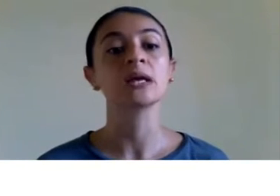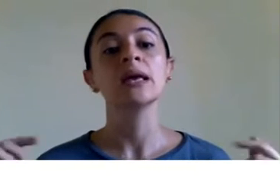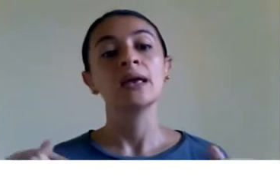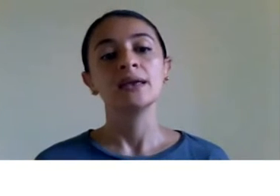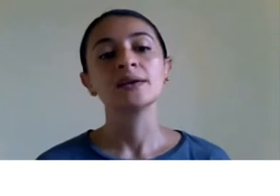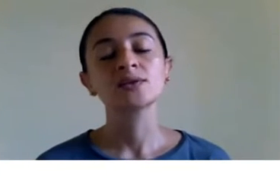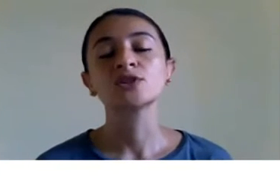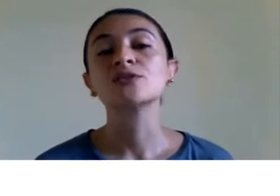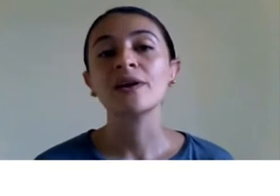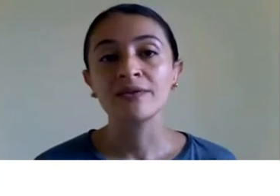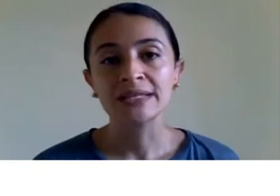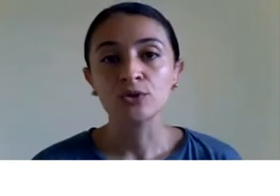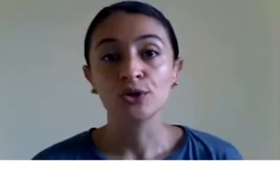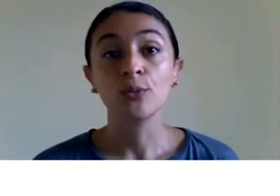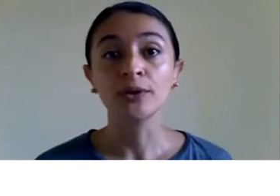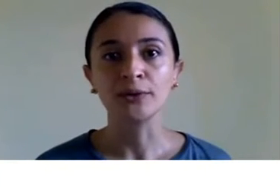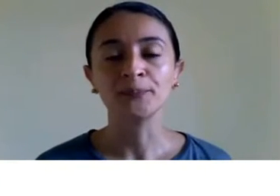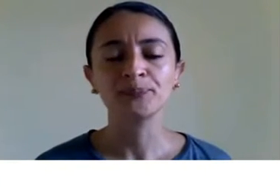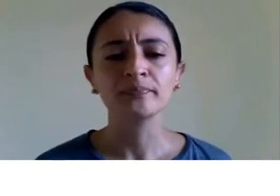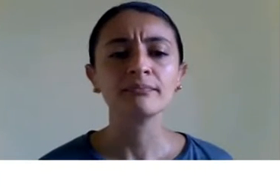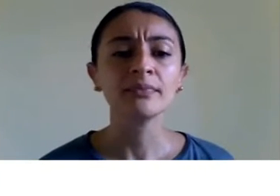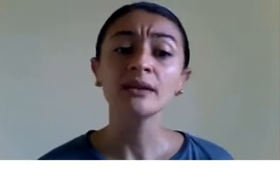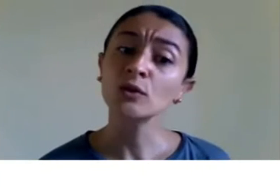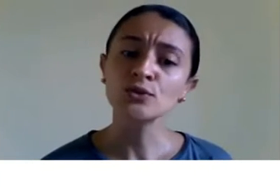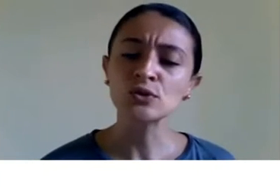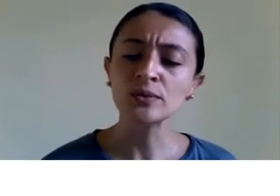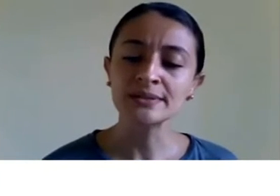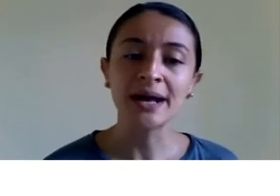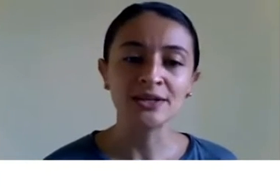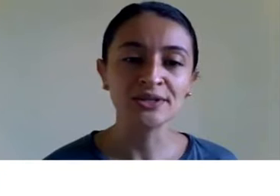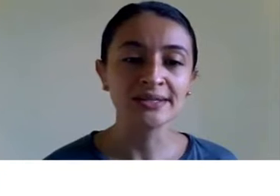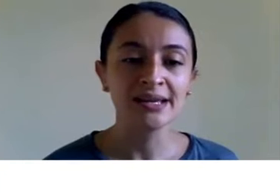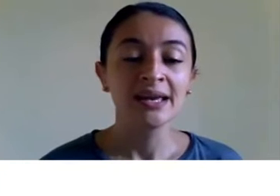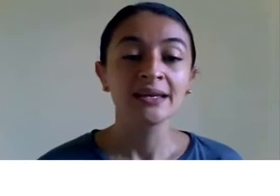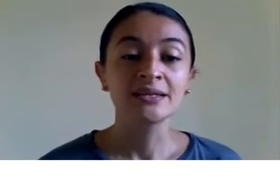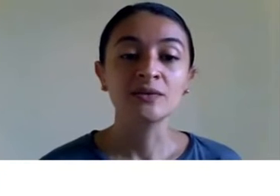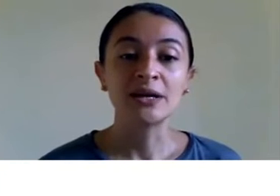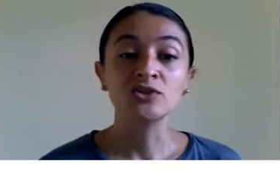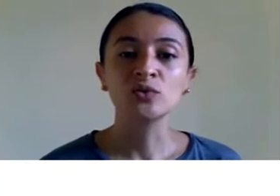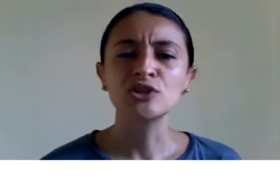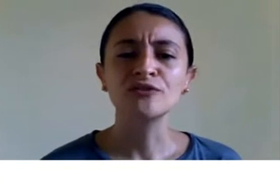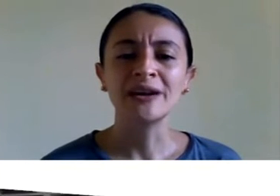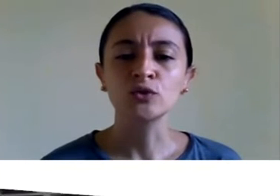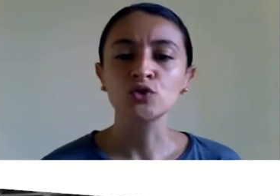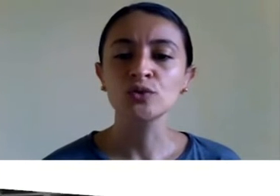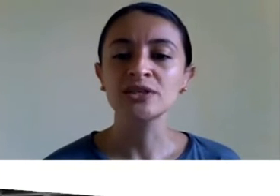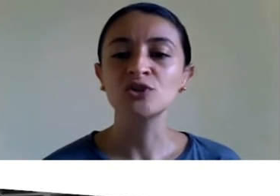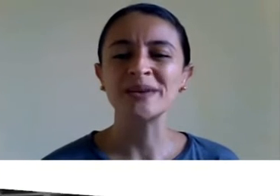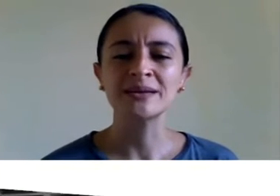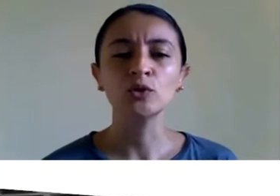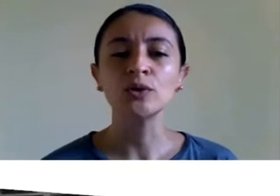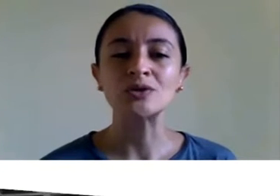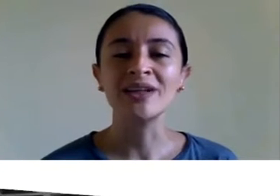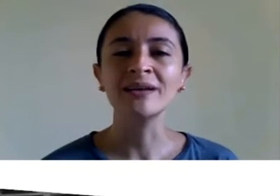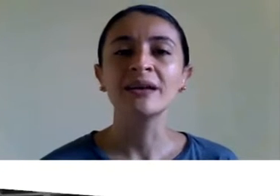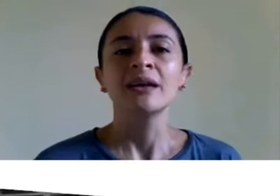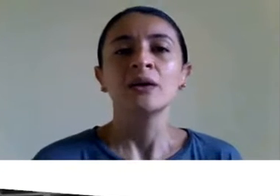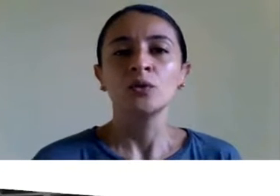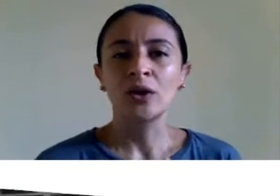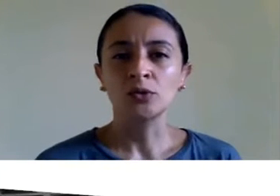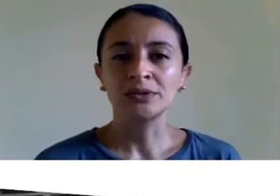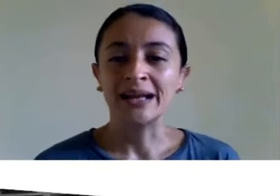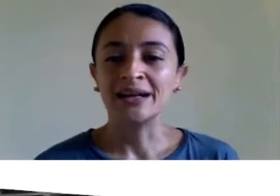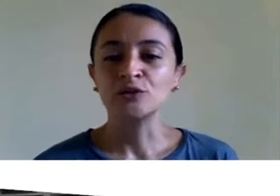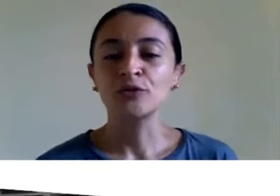pelo SUS. E é isso que a gente vai conversar hoje aqui um pouquinho. E eu trouxe algumas imagens, que são imagens, quando a gente fala no SUS, a gente pensa muito isso, né,